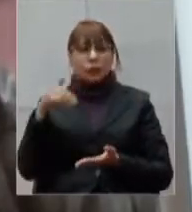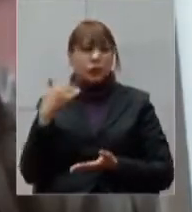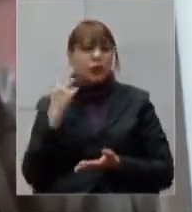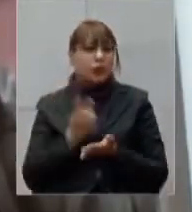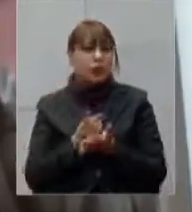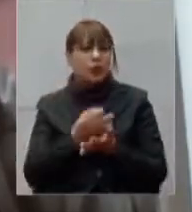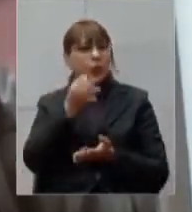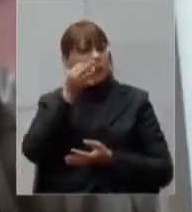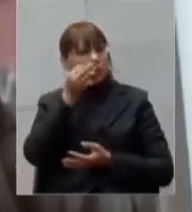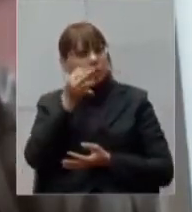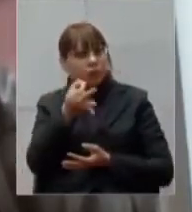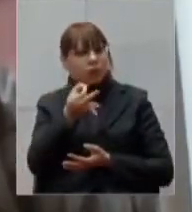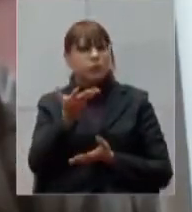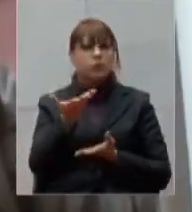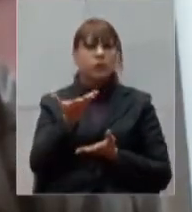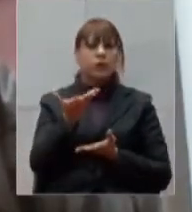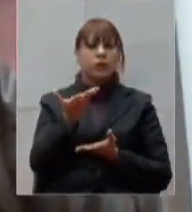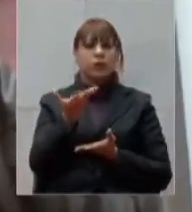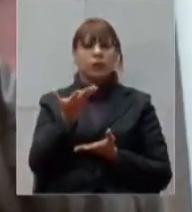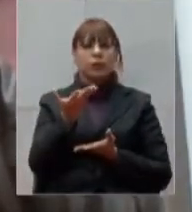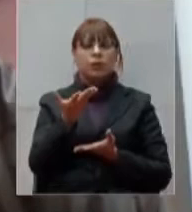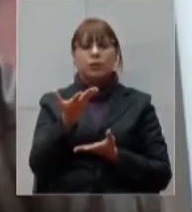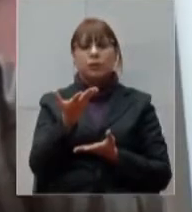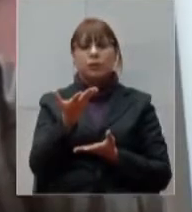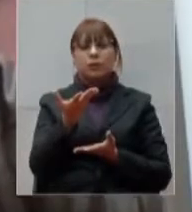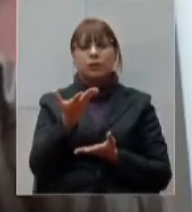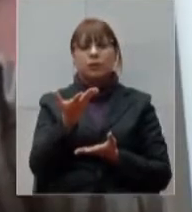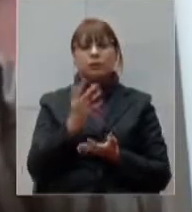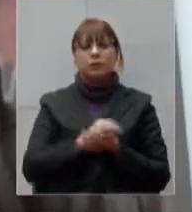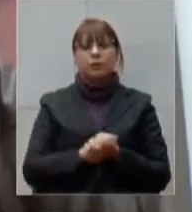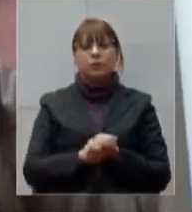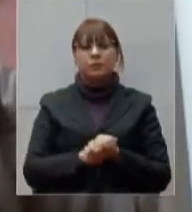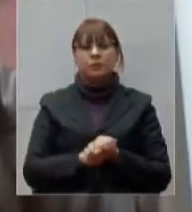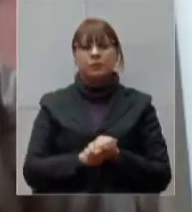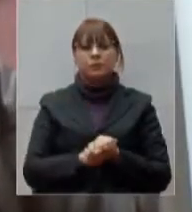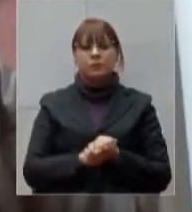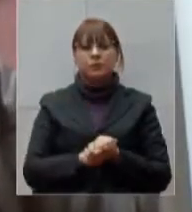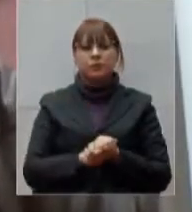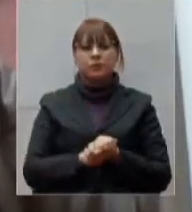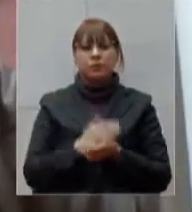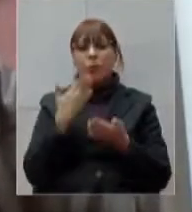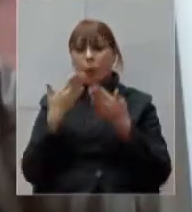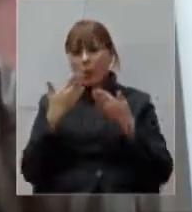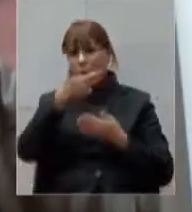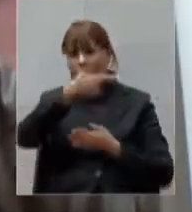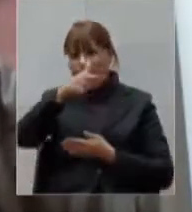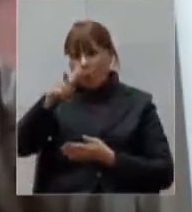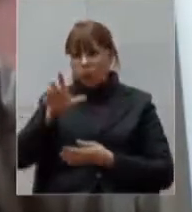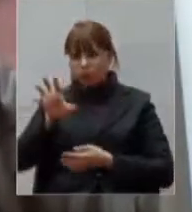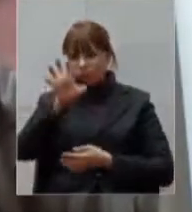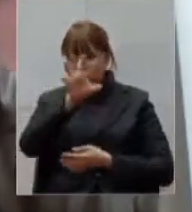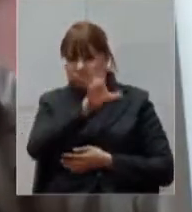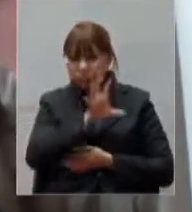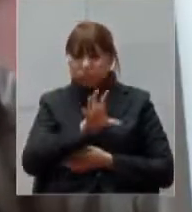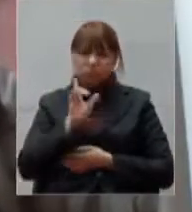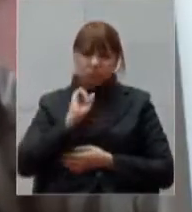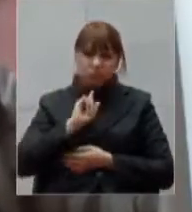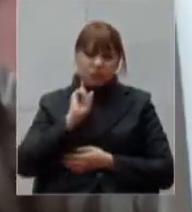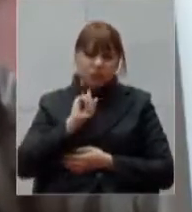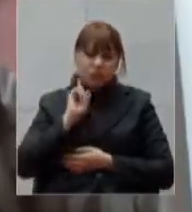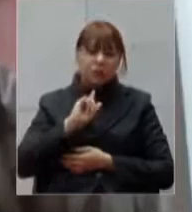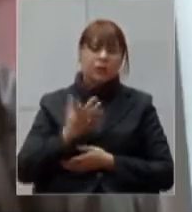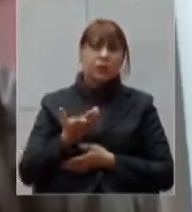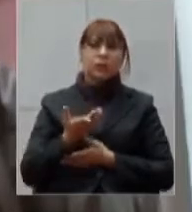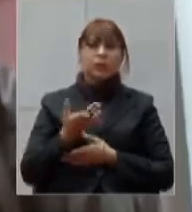conta dos olhares das diversas regiões de Minas e também com relação